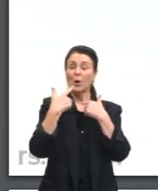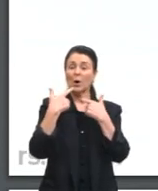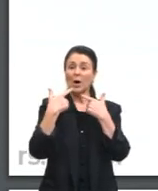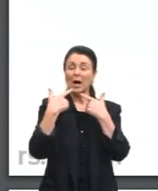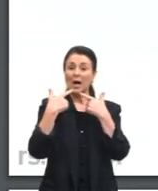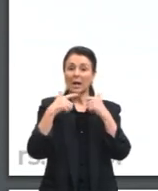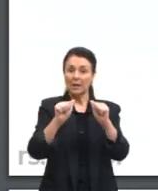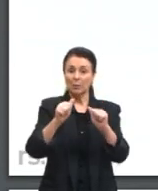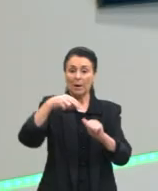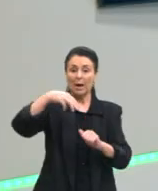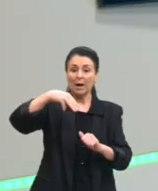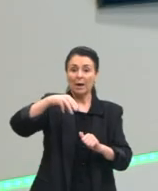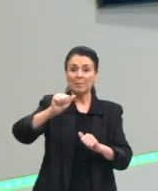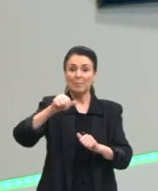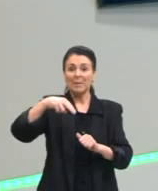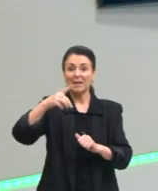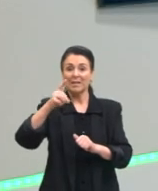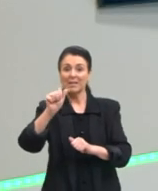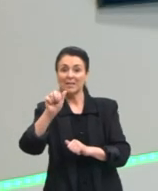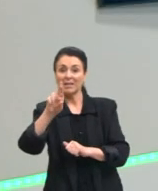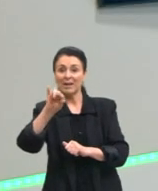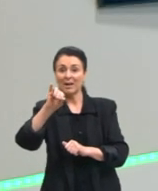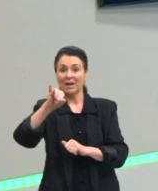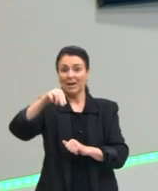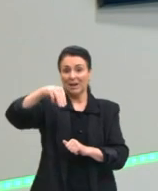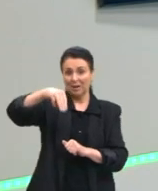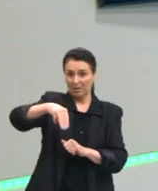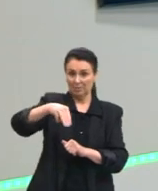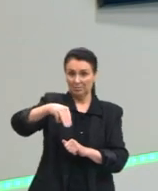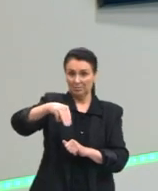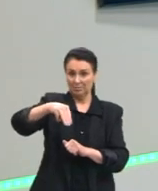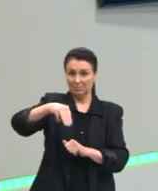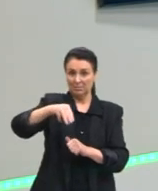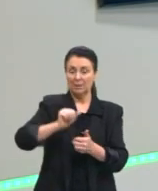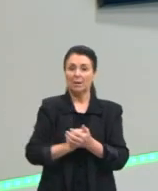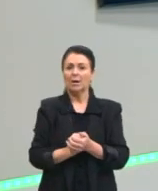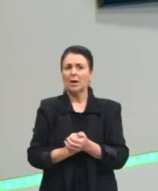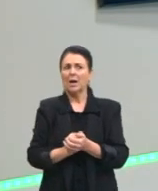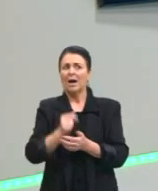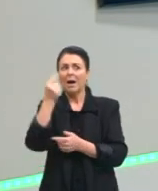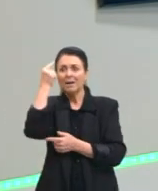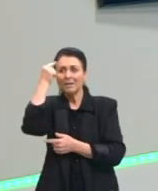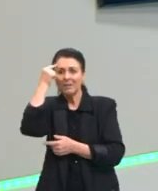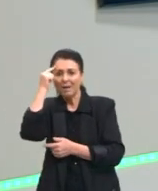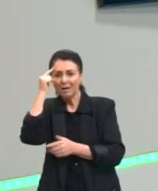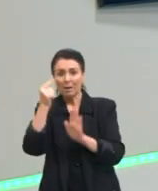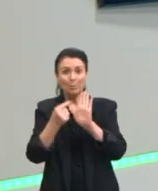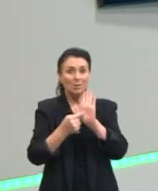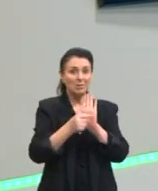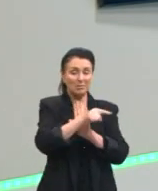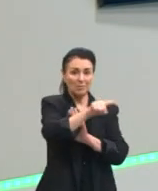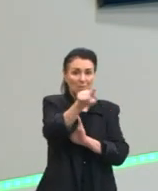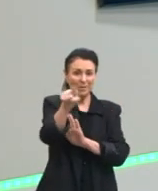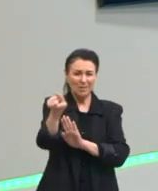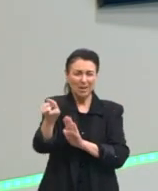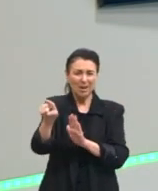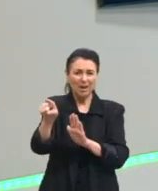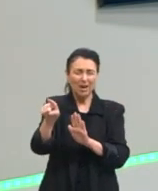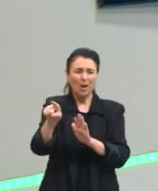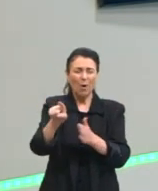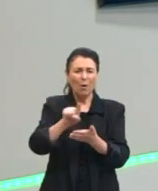Mentira, eu não vou ler para vocês porque eu não entendo mandarim. Mas a ideia é mostrar para vocês diversas